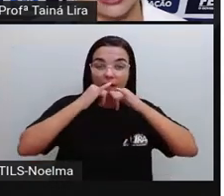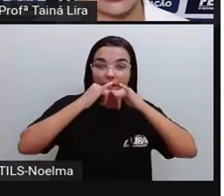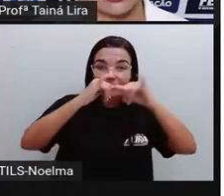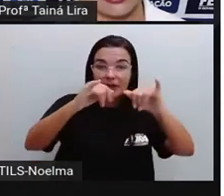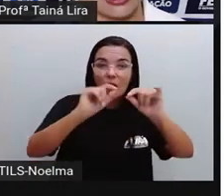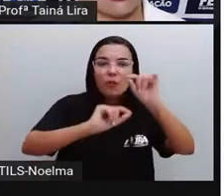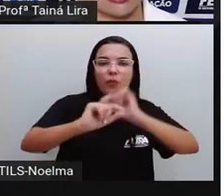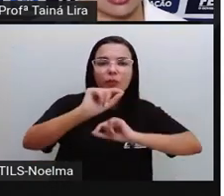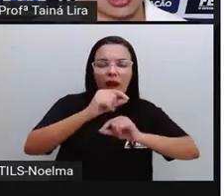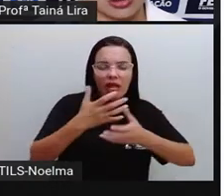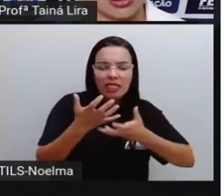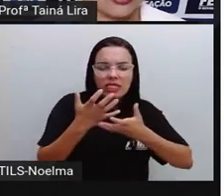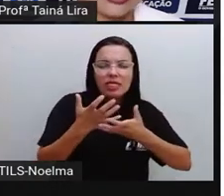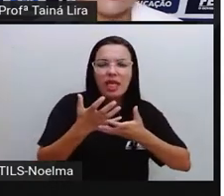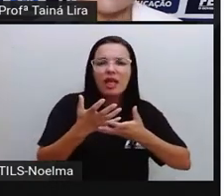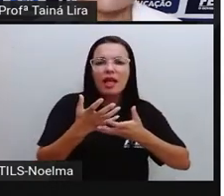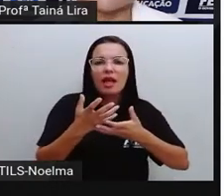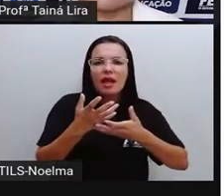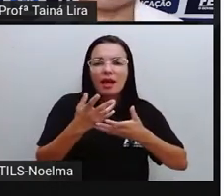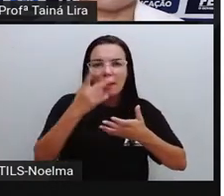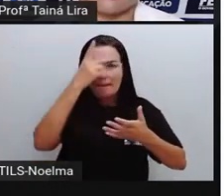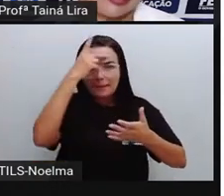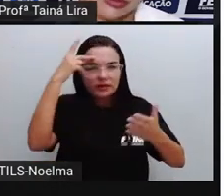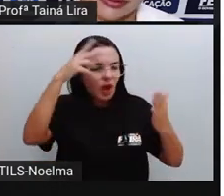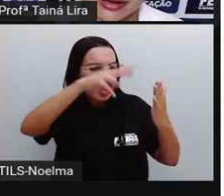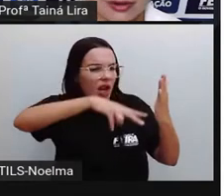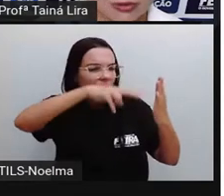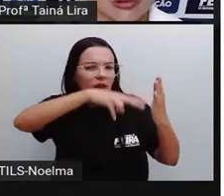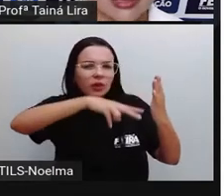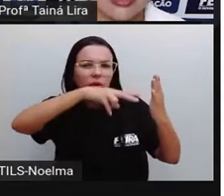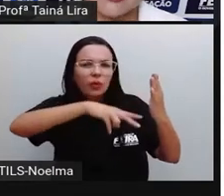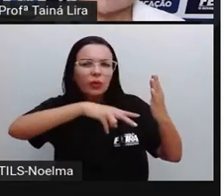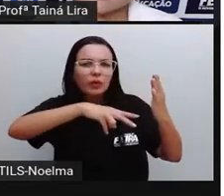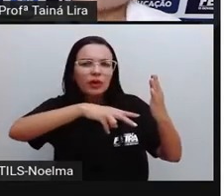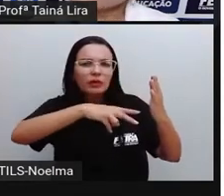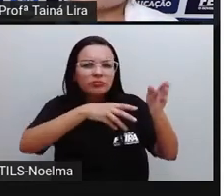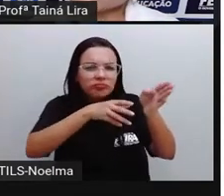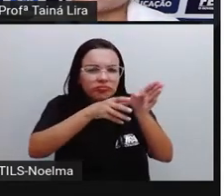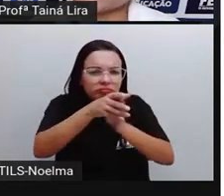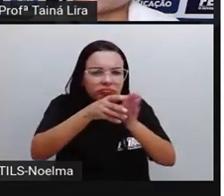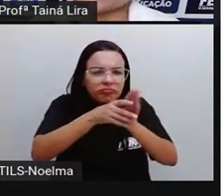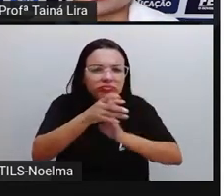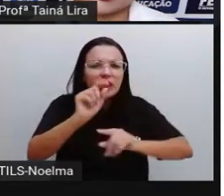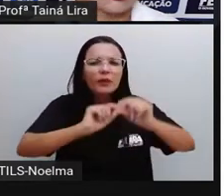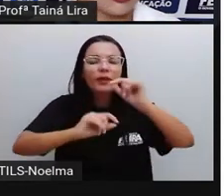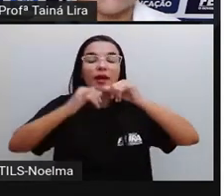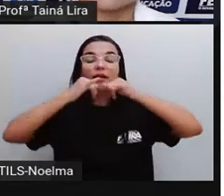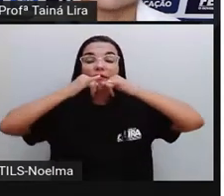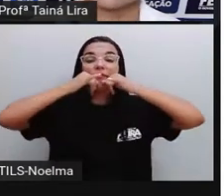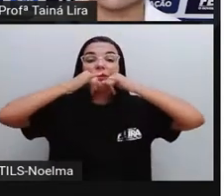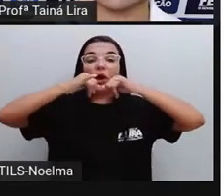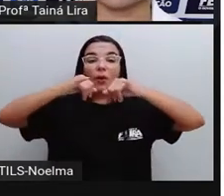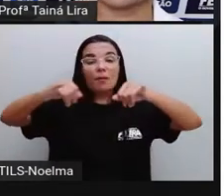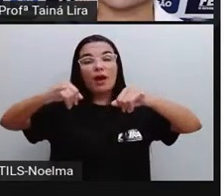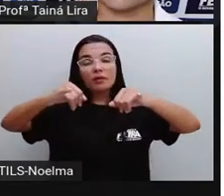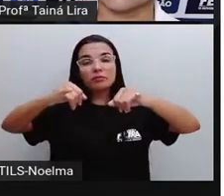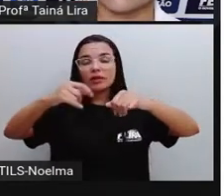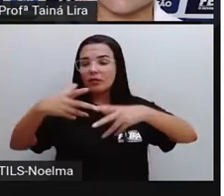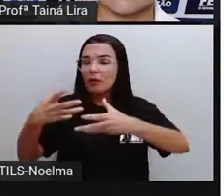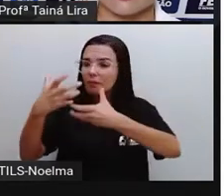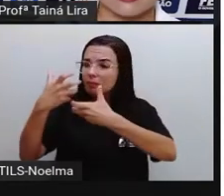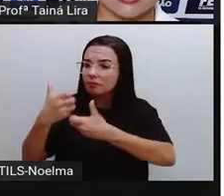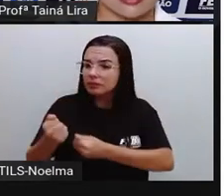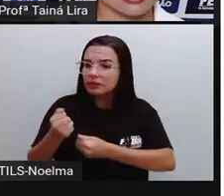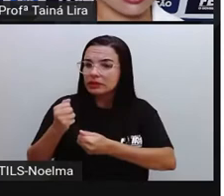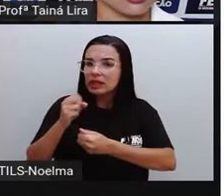a tomar uma atitude. Então eles vão informar sobre algo pra que o leitor tome uma atitude em